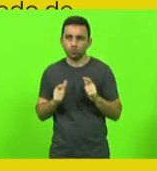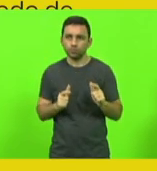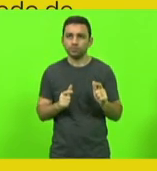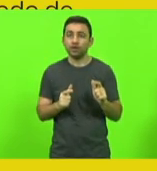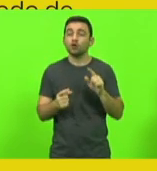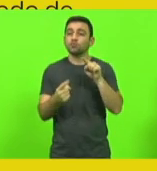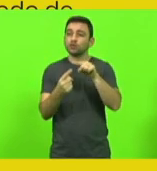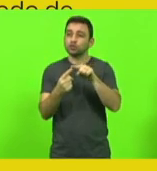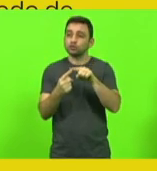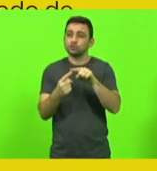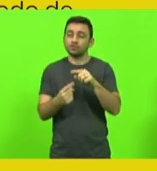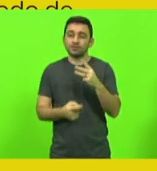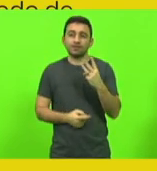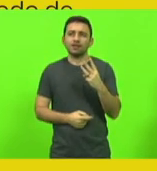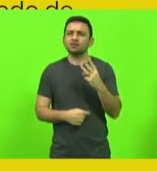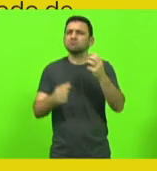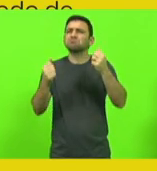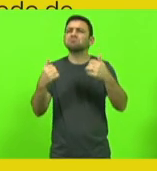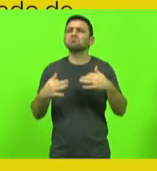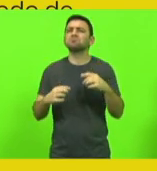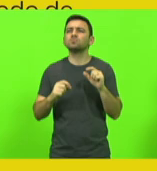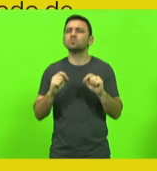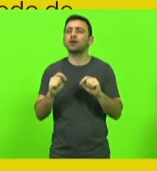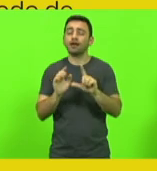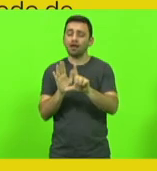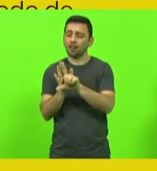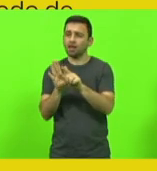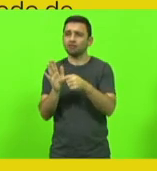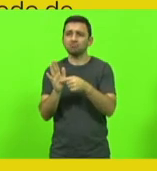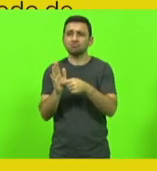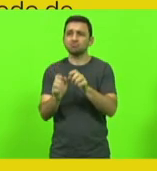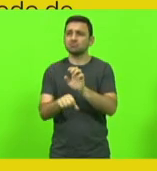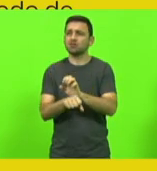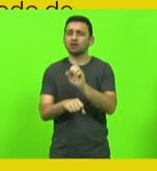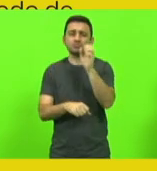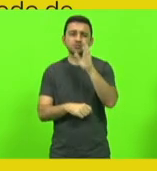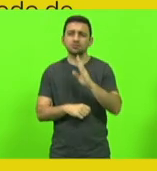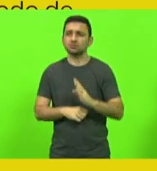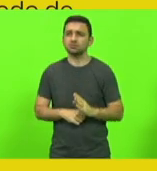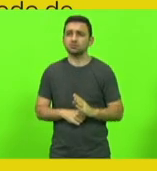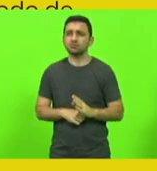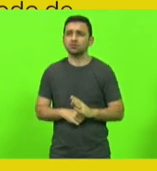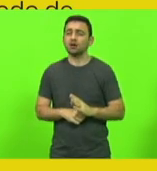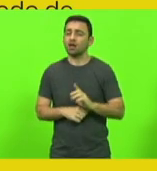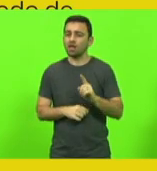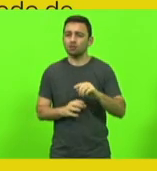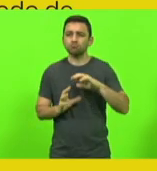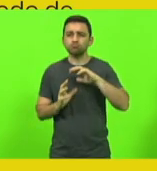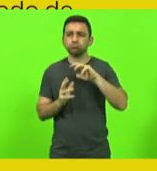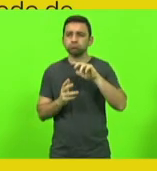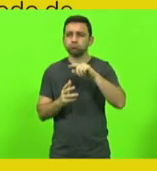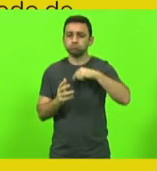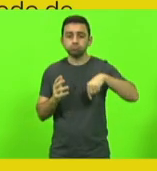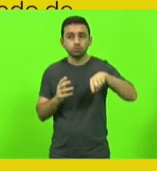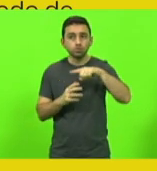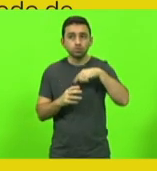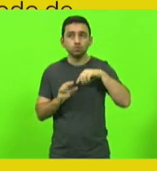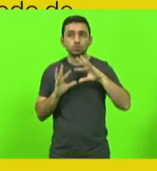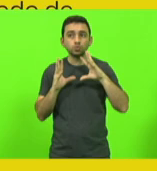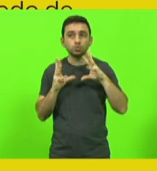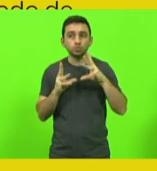meta 3 diz o quê? Que está em lei estadual e nacional. Universalizar até 2016.